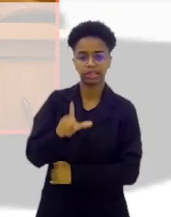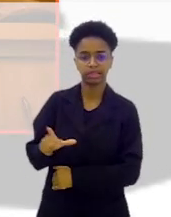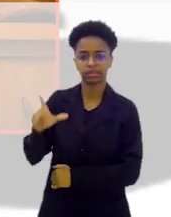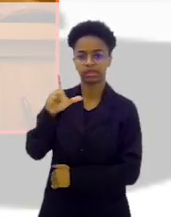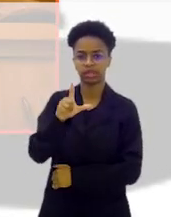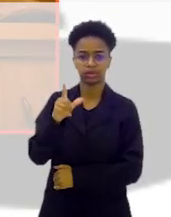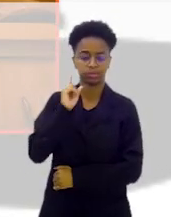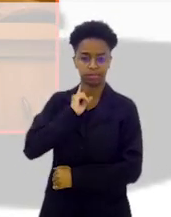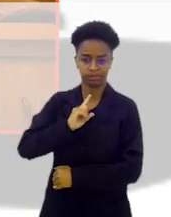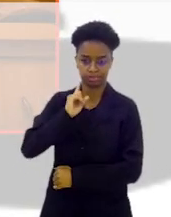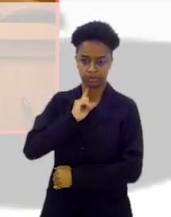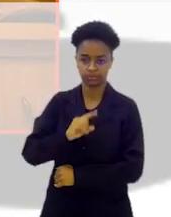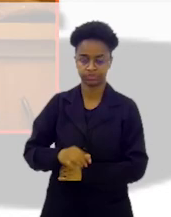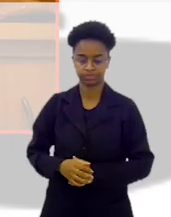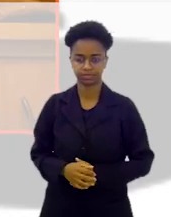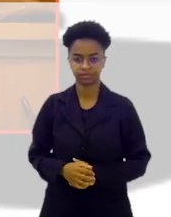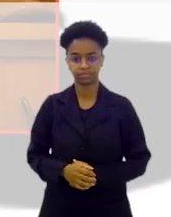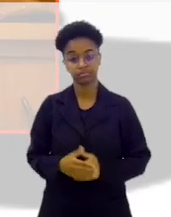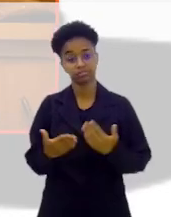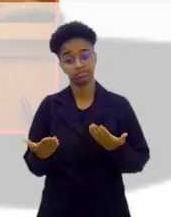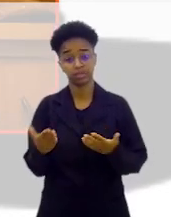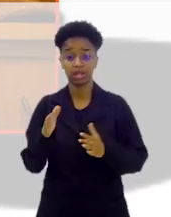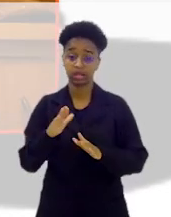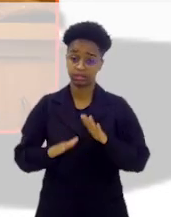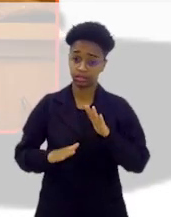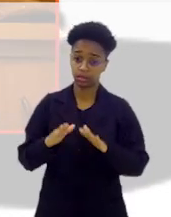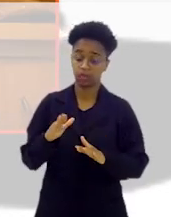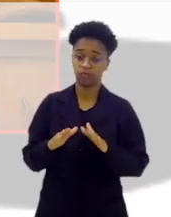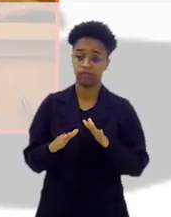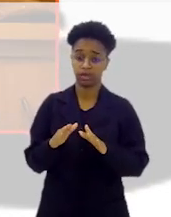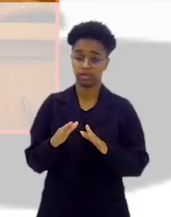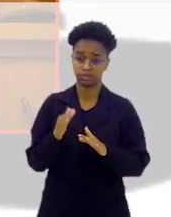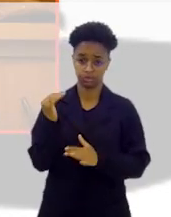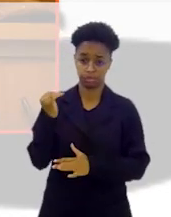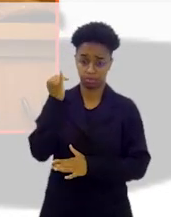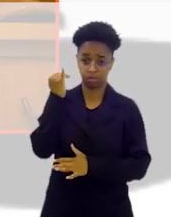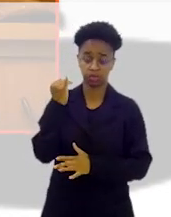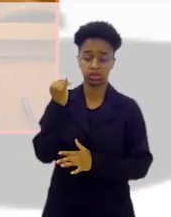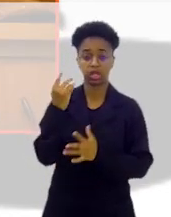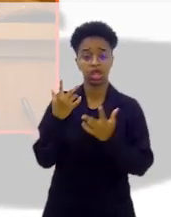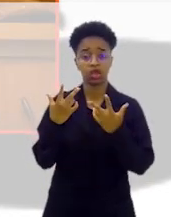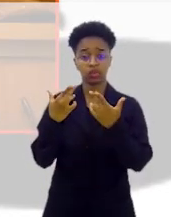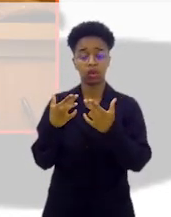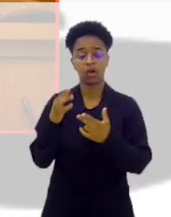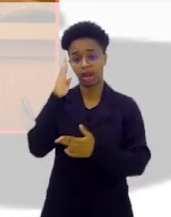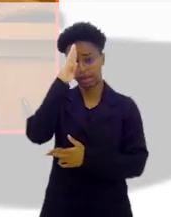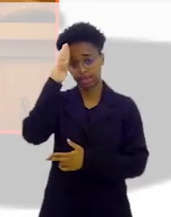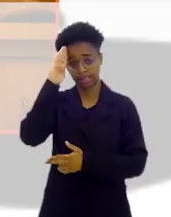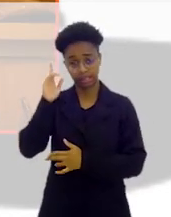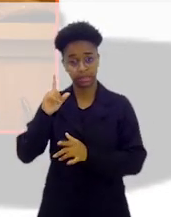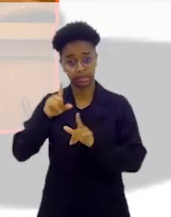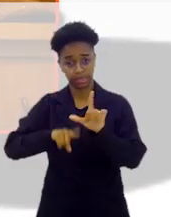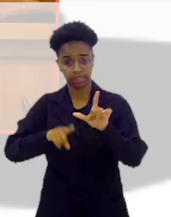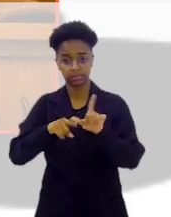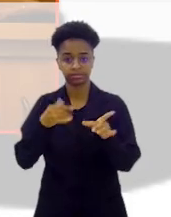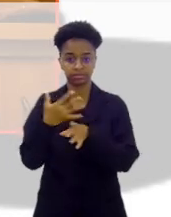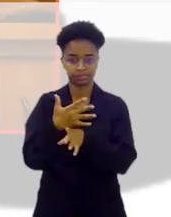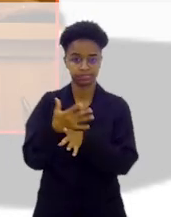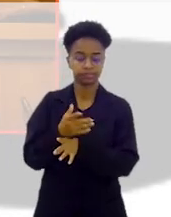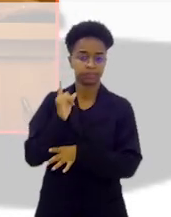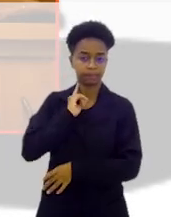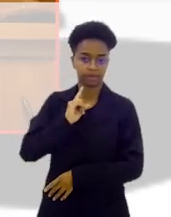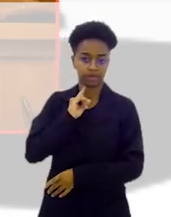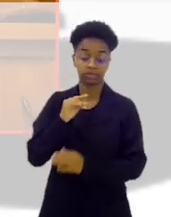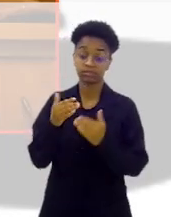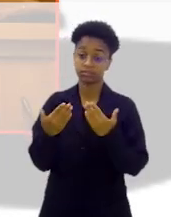literatura de Minas Gerais. Talvez tenha tanto peso quanto a Academia de Letras do Estado de Minas, né?